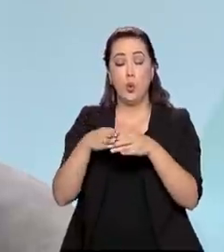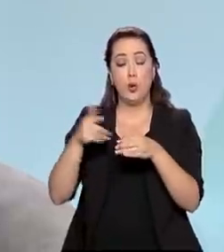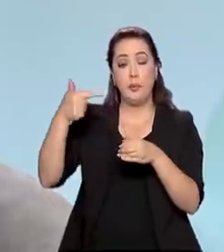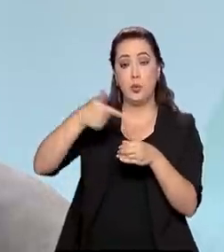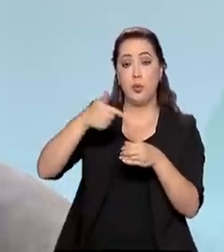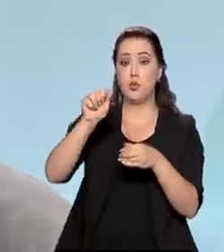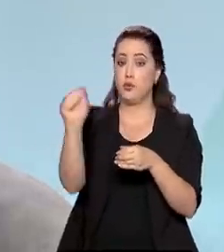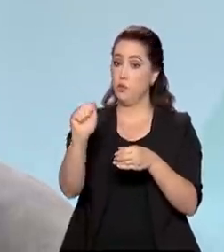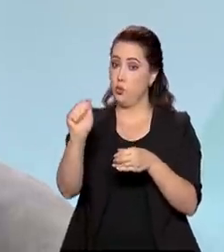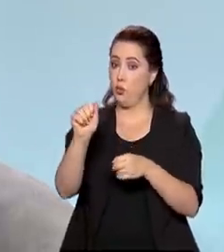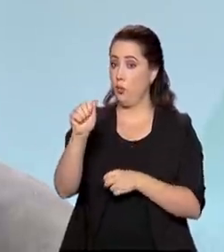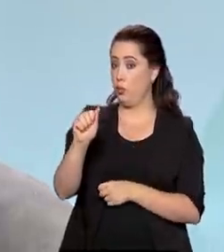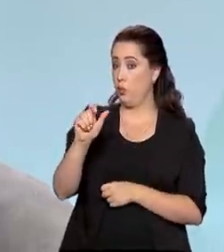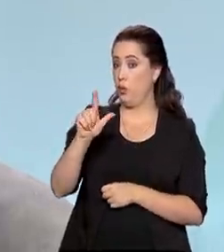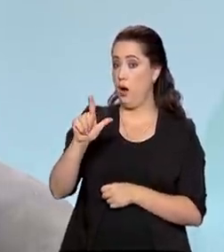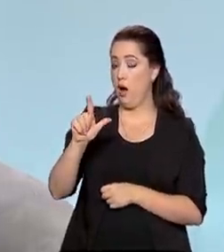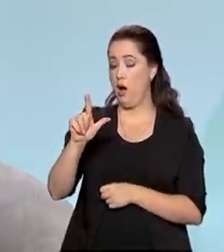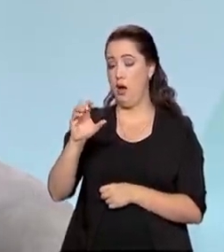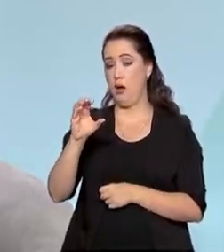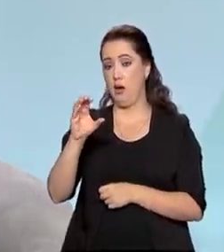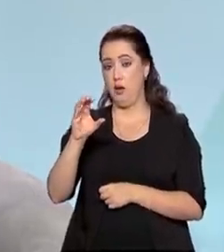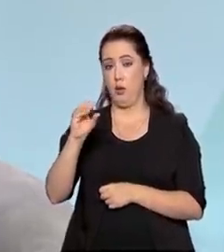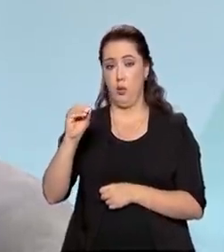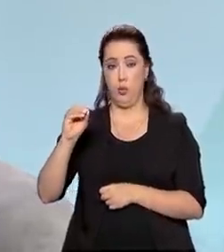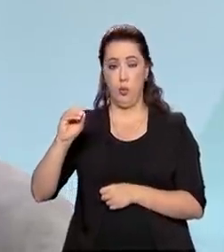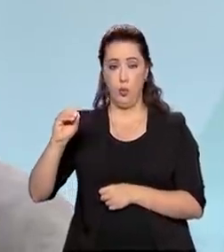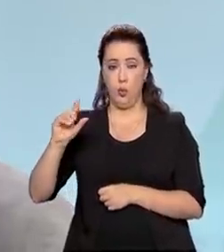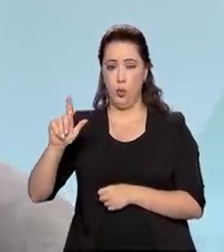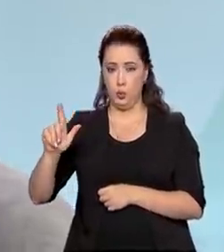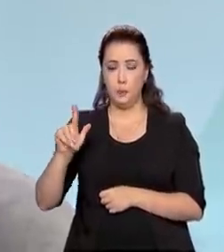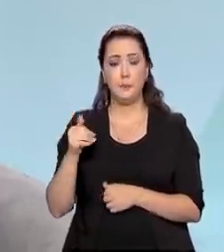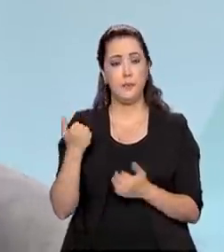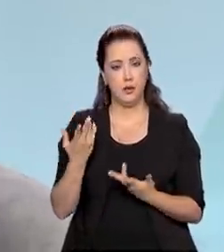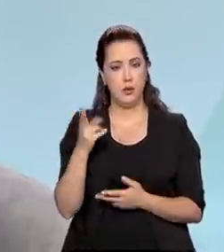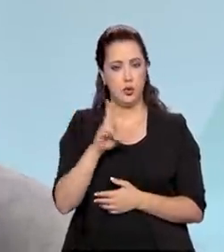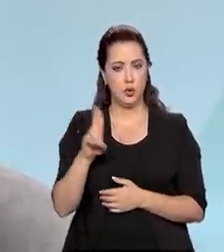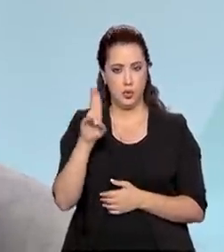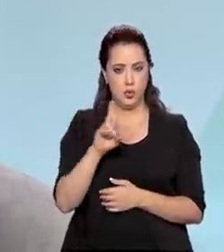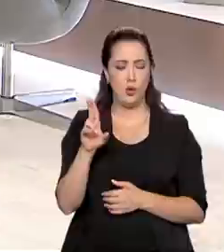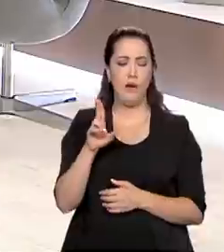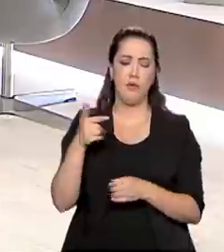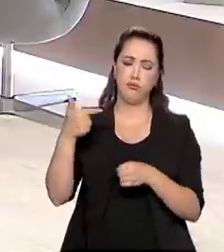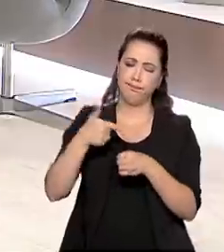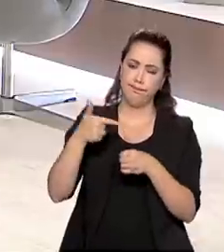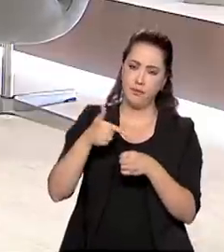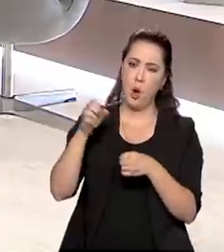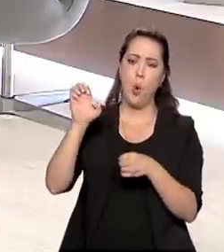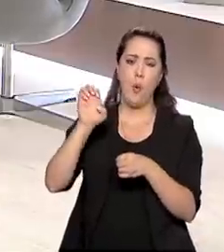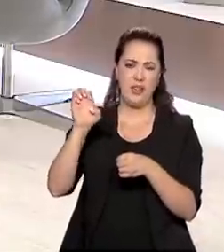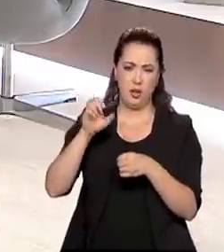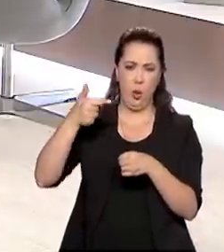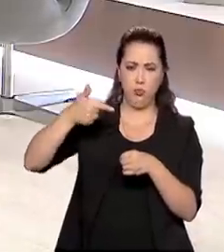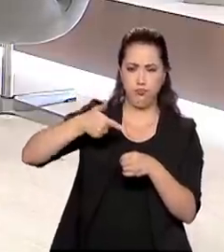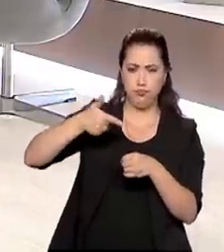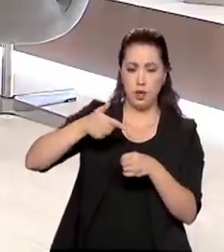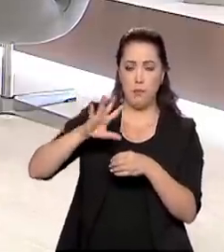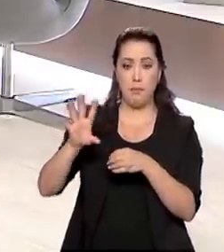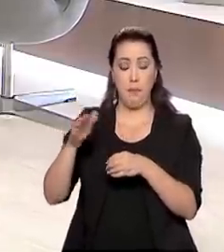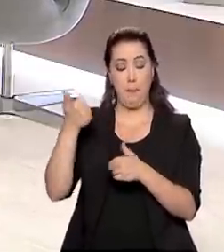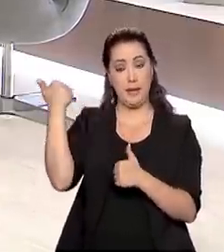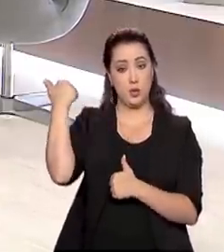a crise do petróleo da década de 70, passamos a utilizar o etanol da cana-de-açúcar em substituição à gasolina.